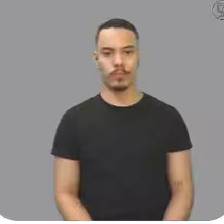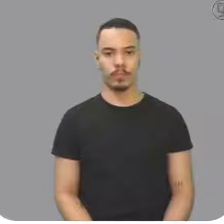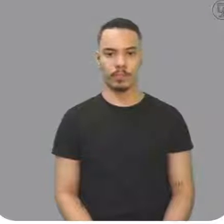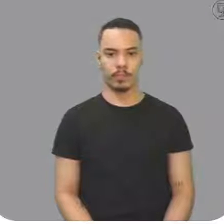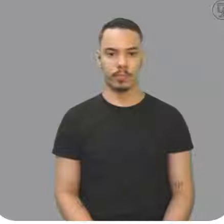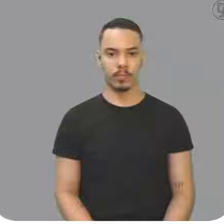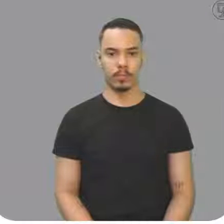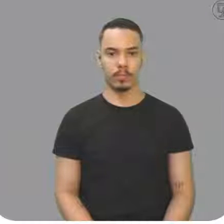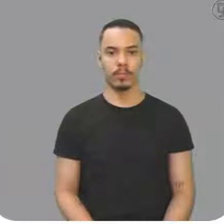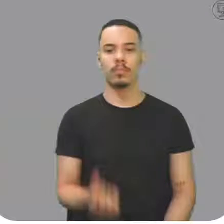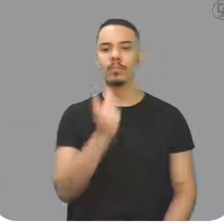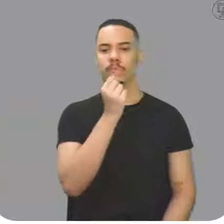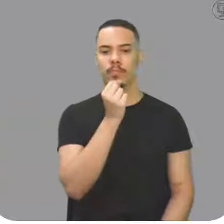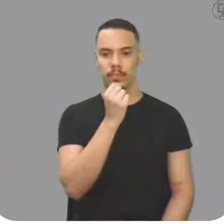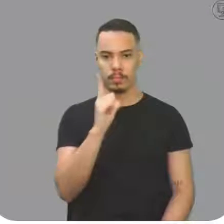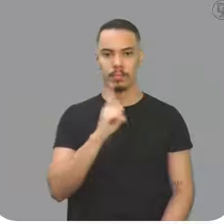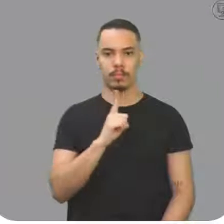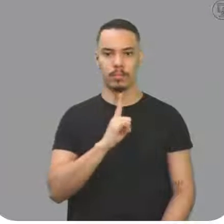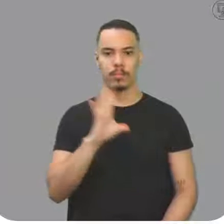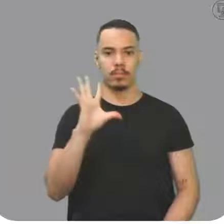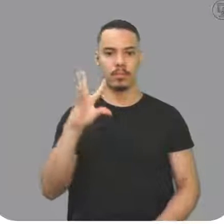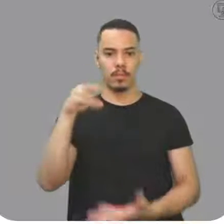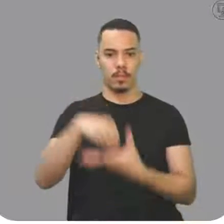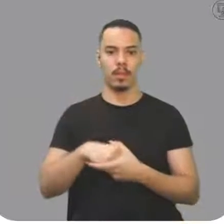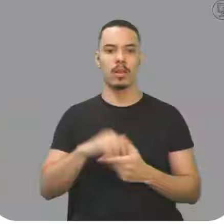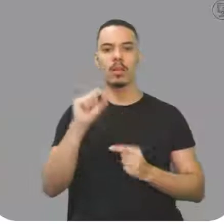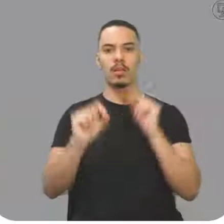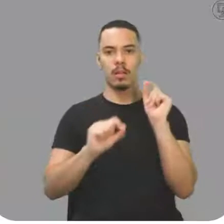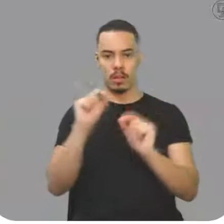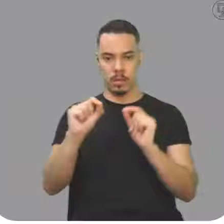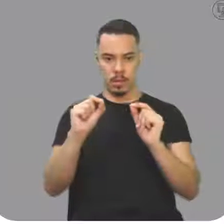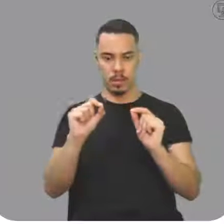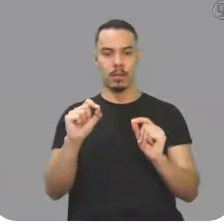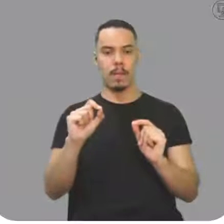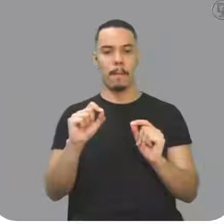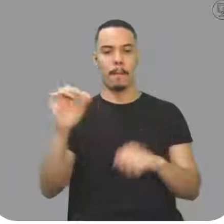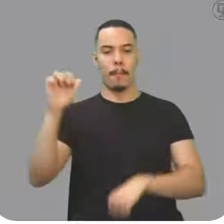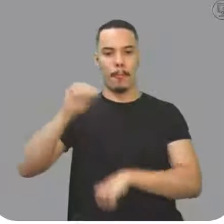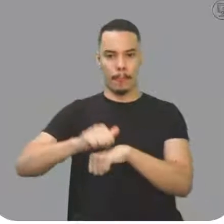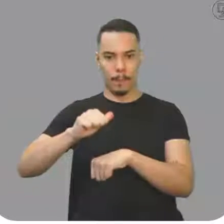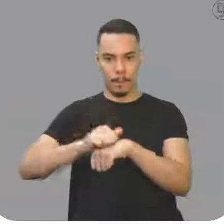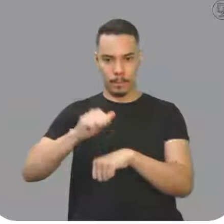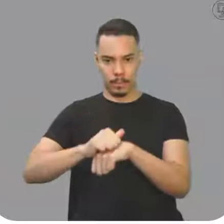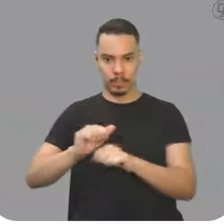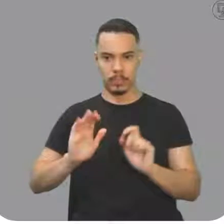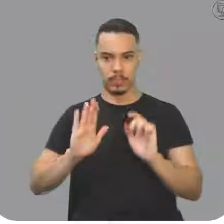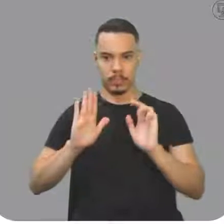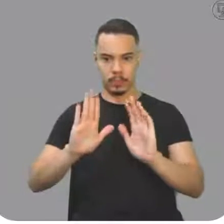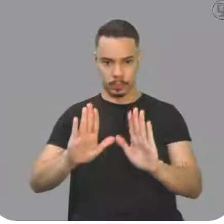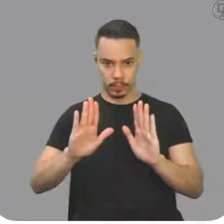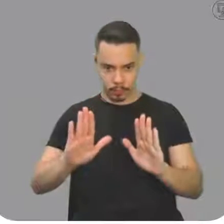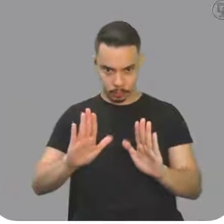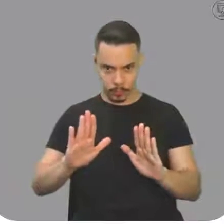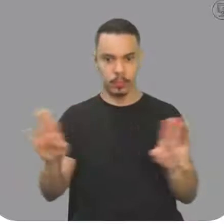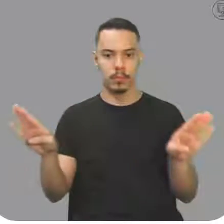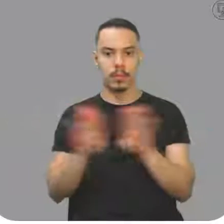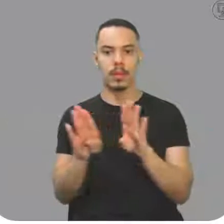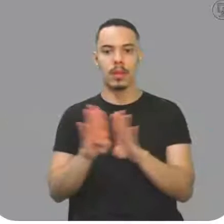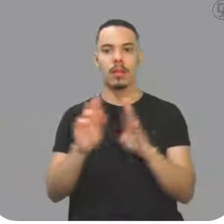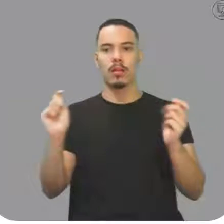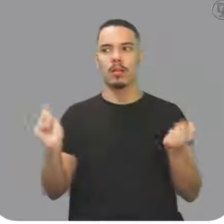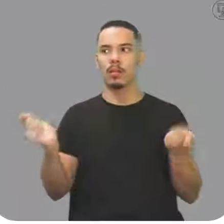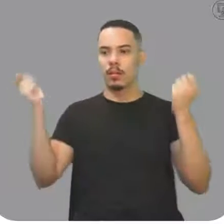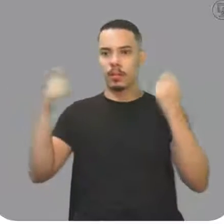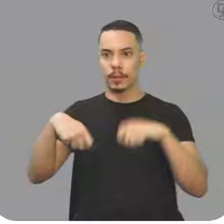Os líquidos, eles se comportam termicamente como sólidos, mas, no entanto, para os líquidos